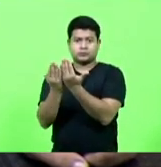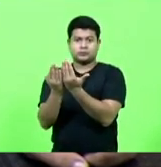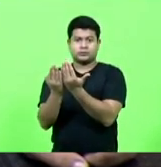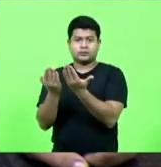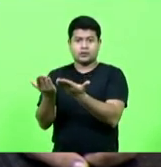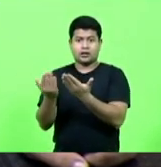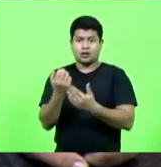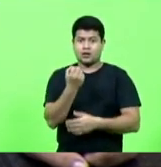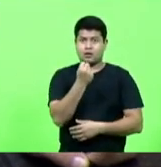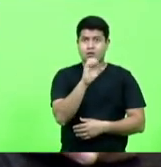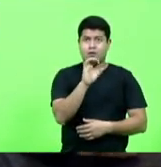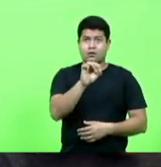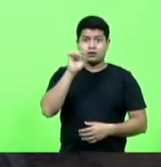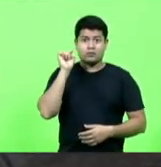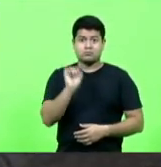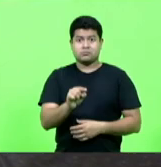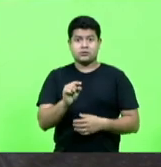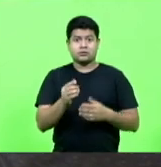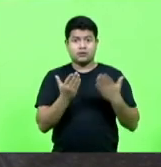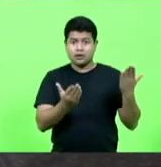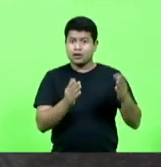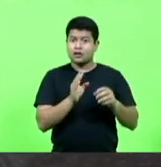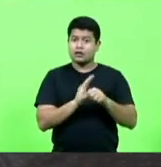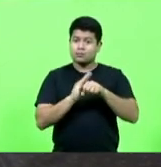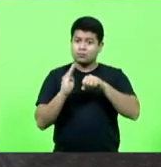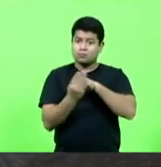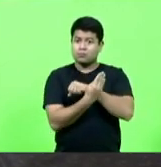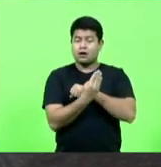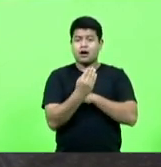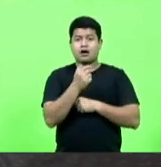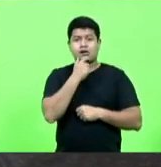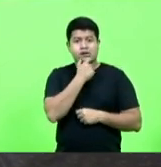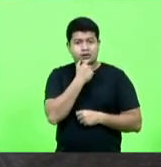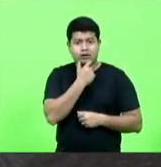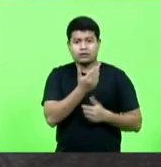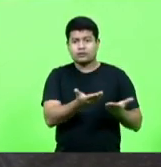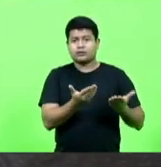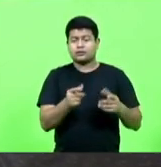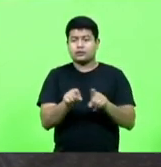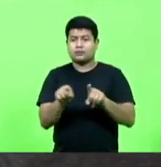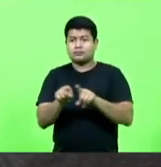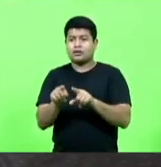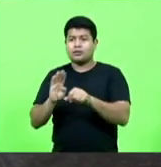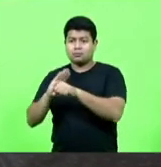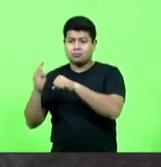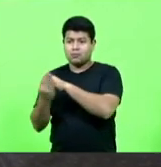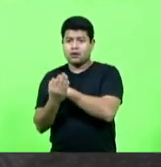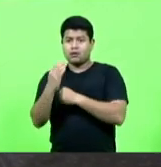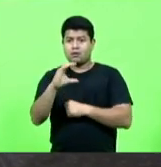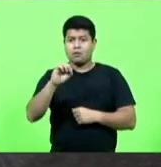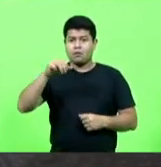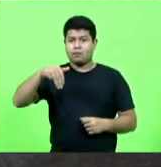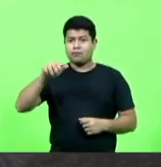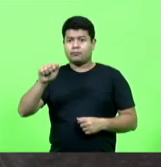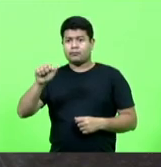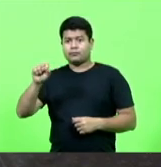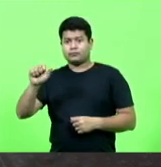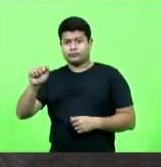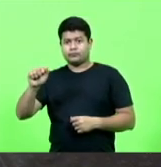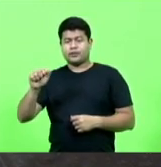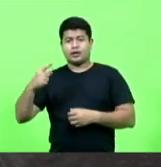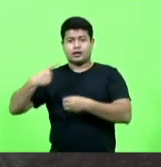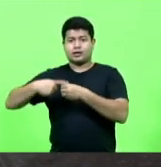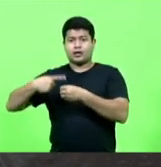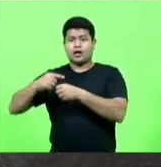habitantes, no bairro inglês aqui de Florianópolis, bairro Comasa, quase 40 mil moradores do bairro Comasa, na cidade de Joinville,